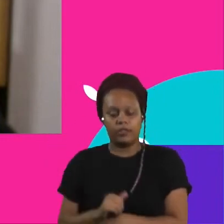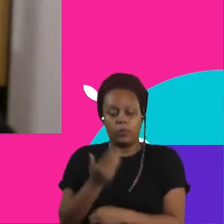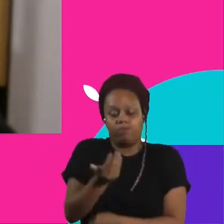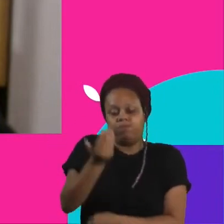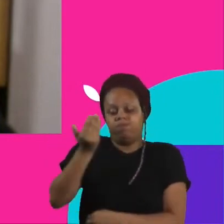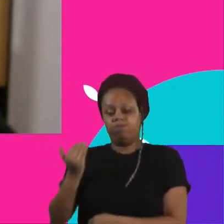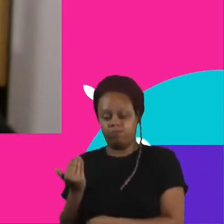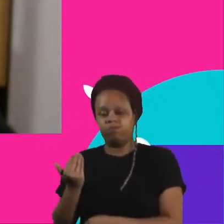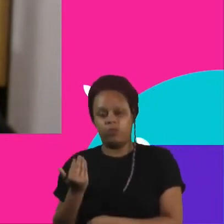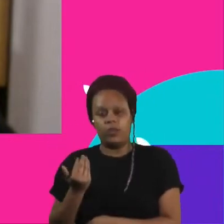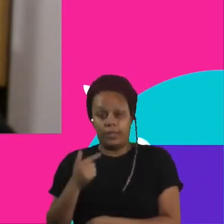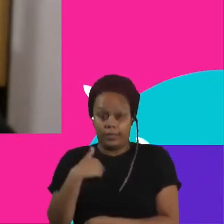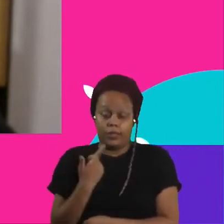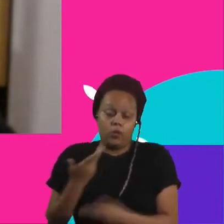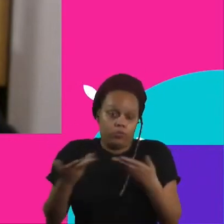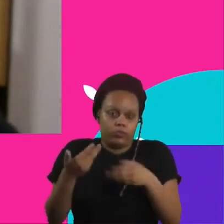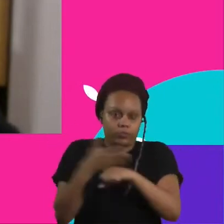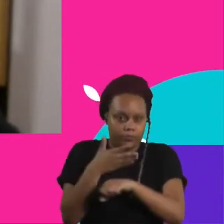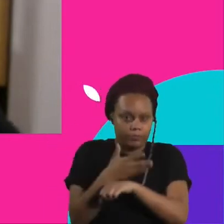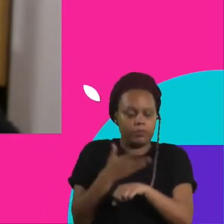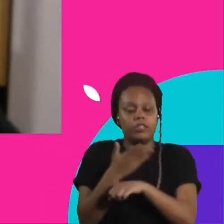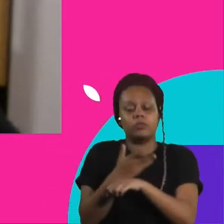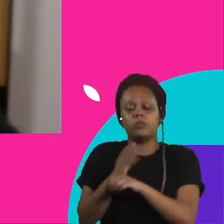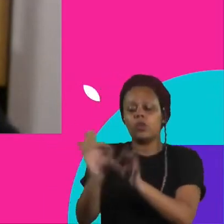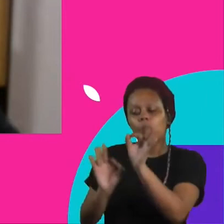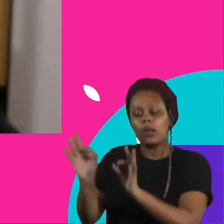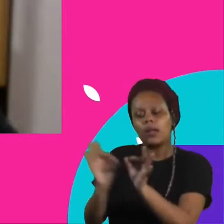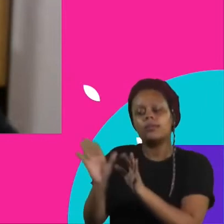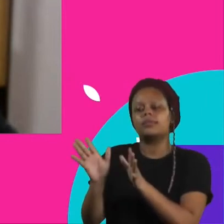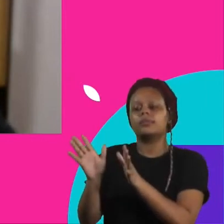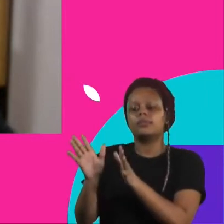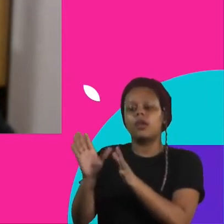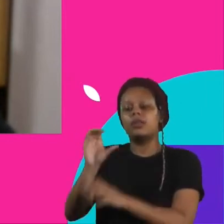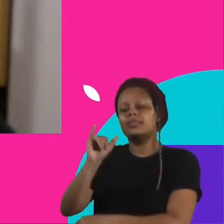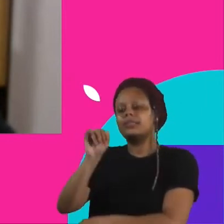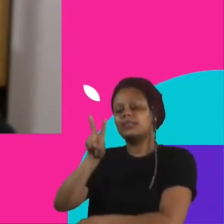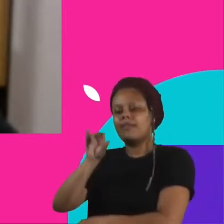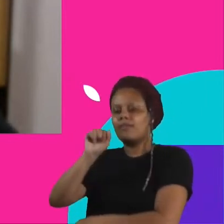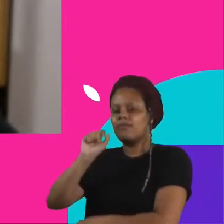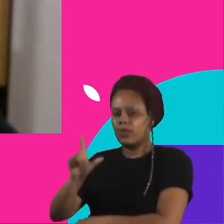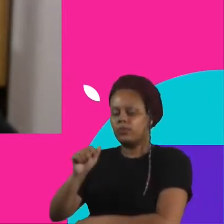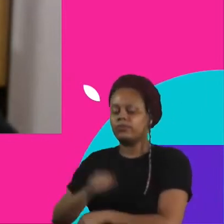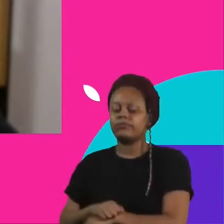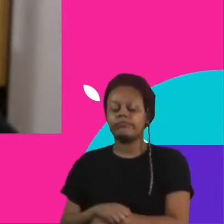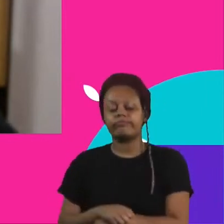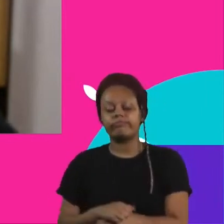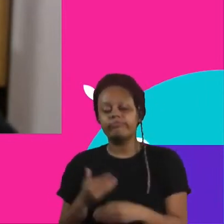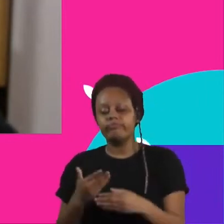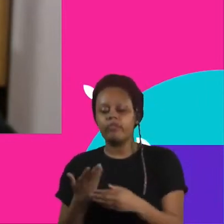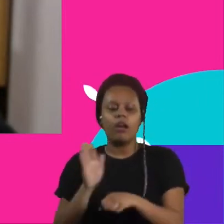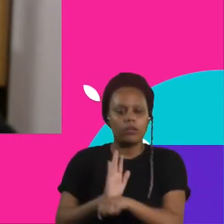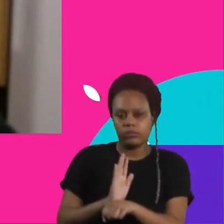hoje eu sou de uma organização da sociedade civil que contribui com os processos de abertura. Mas a gente olhando de